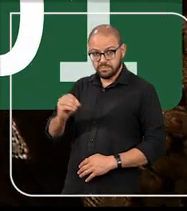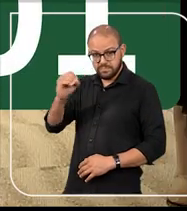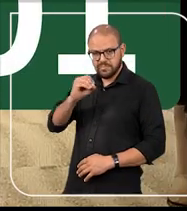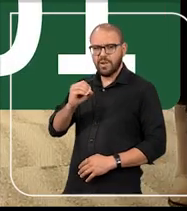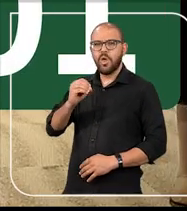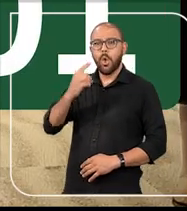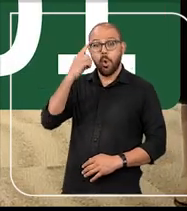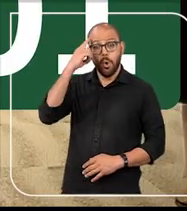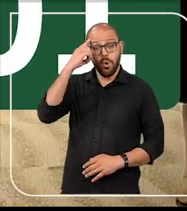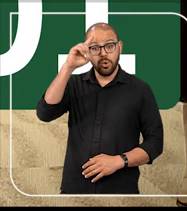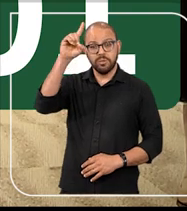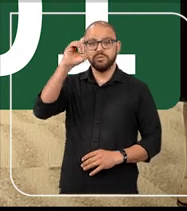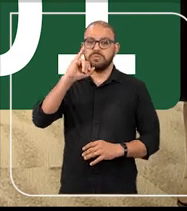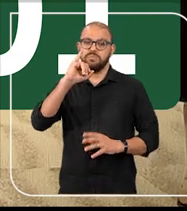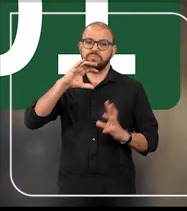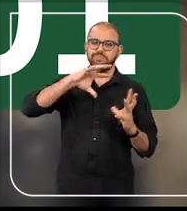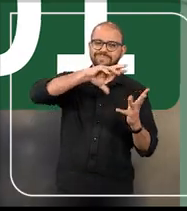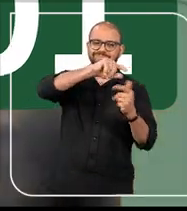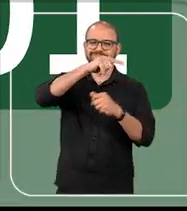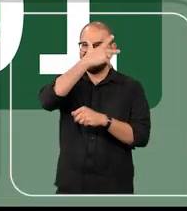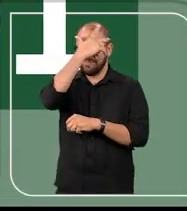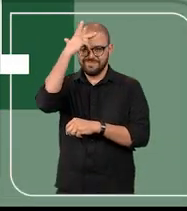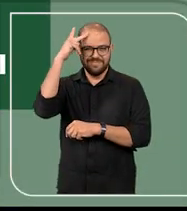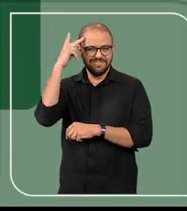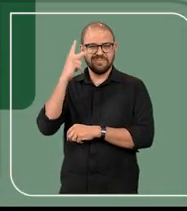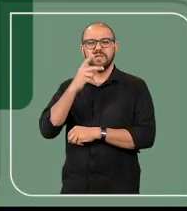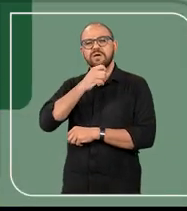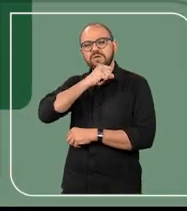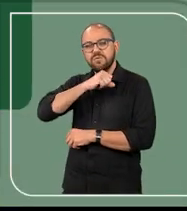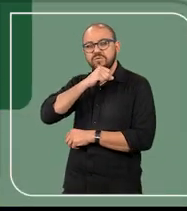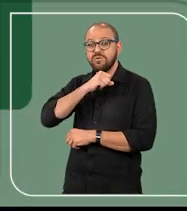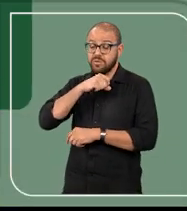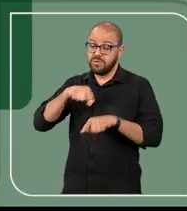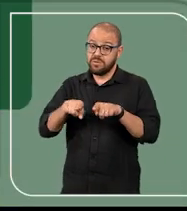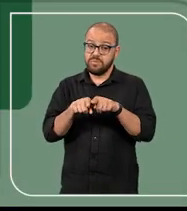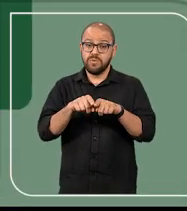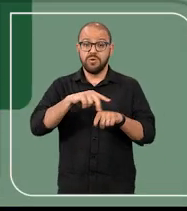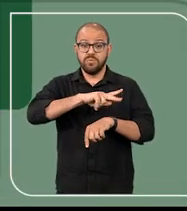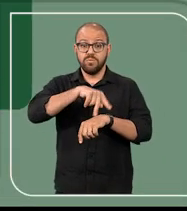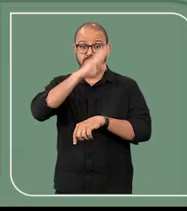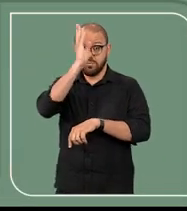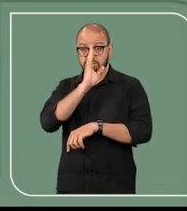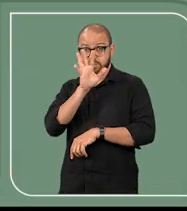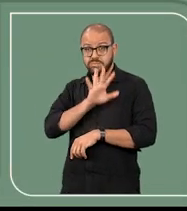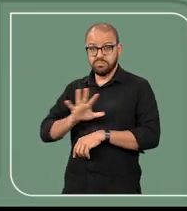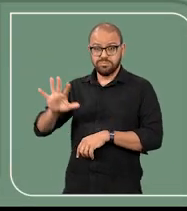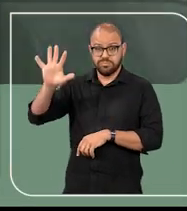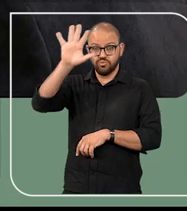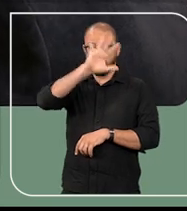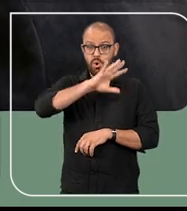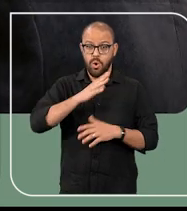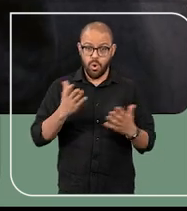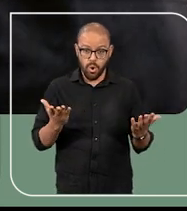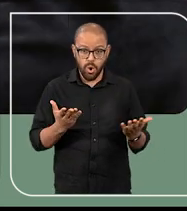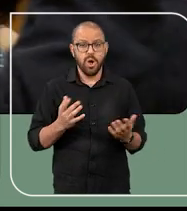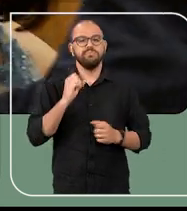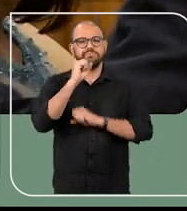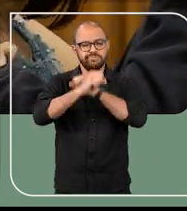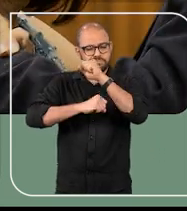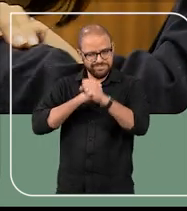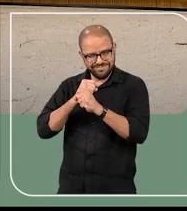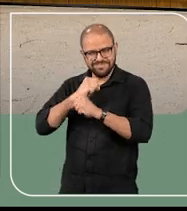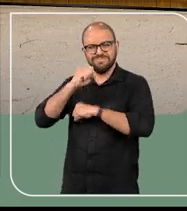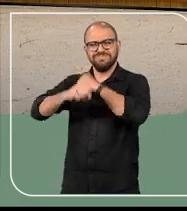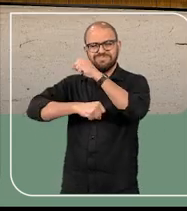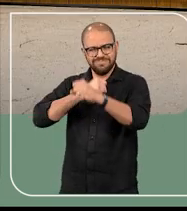1º de outubro é o dia internacional das pessoas idosas e o dia nacional do idoso. No Brasil, a data